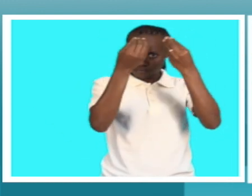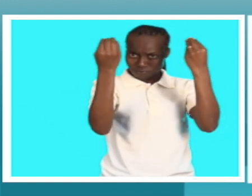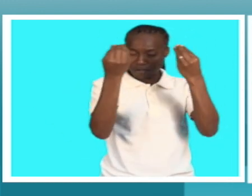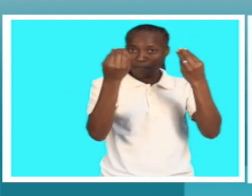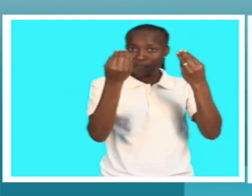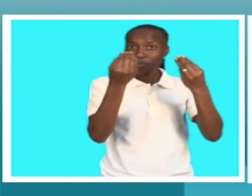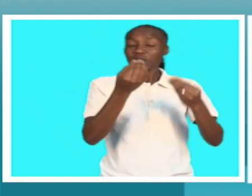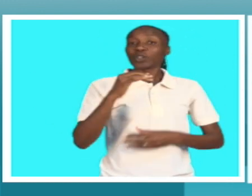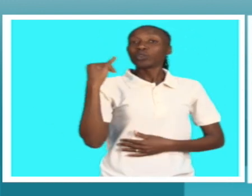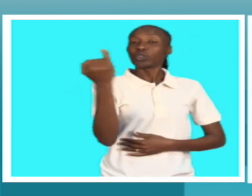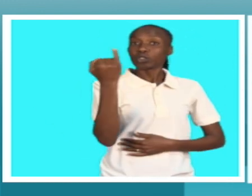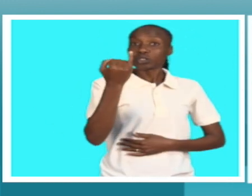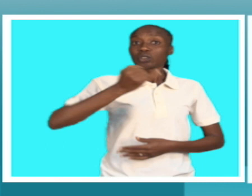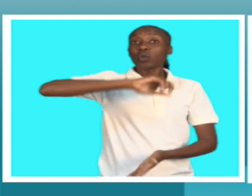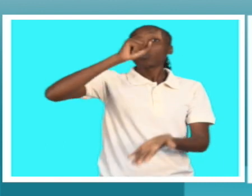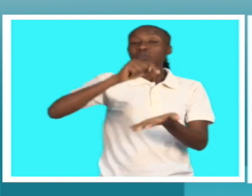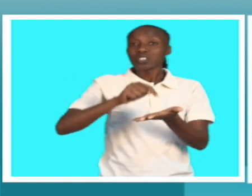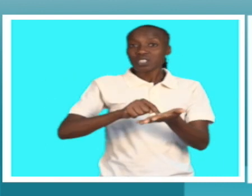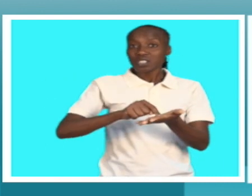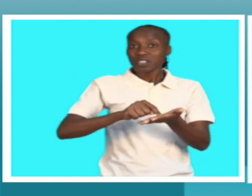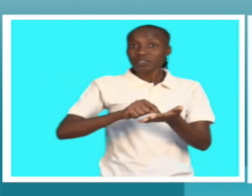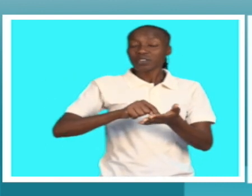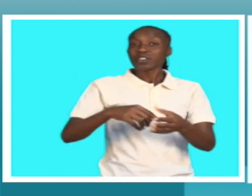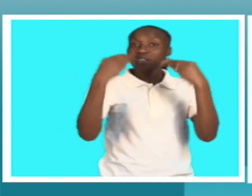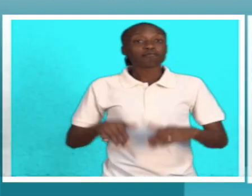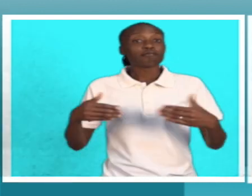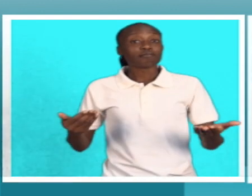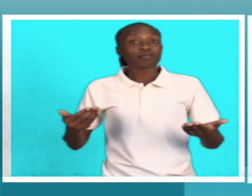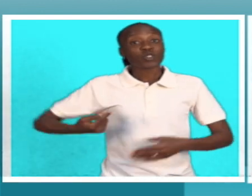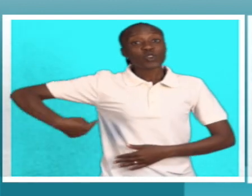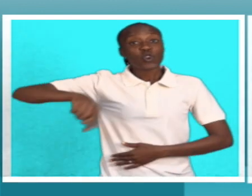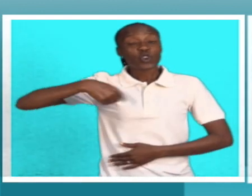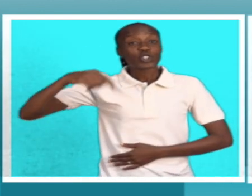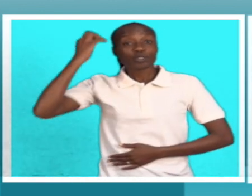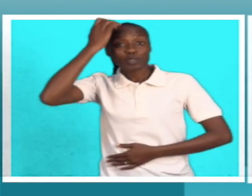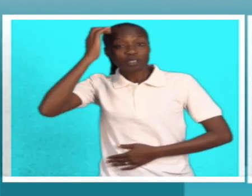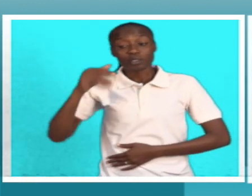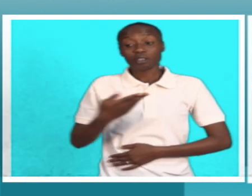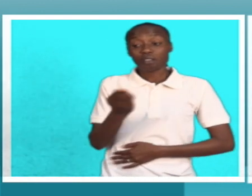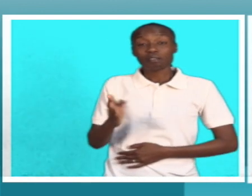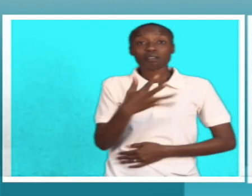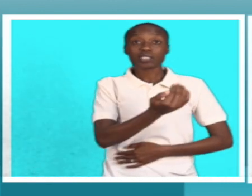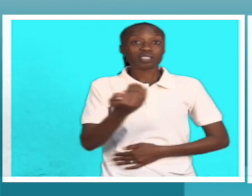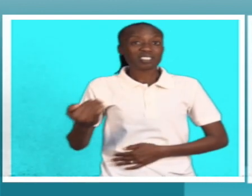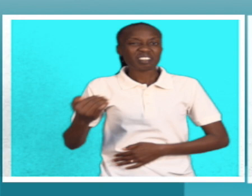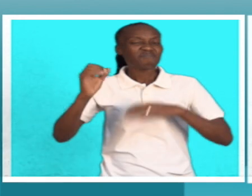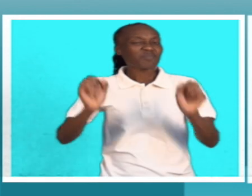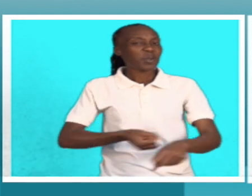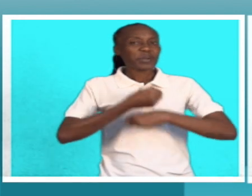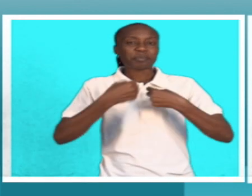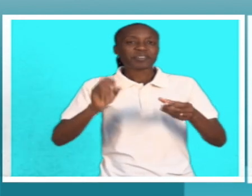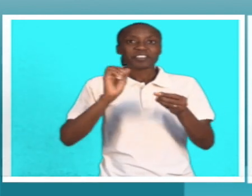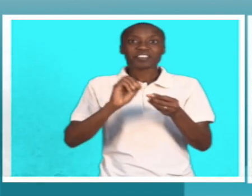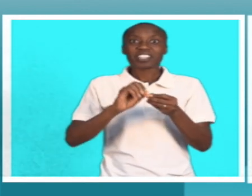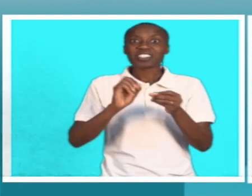Centro de Formação Profissional da Machava. Há vezes em que nós pensamos que essas crianças não têm